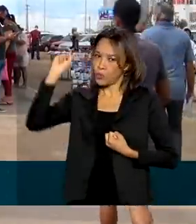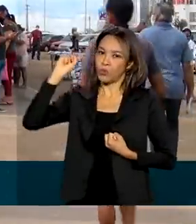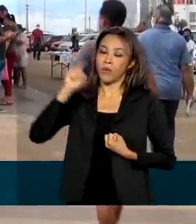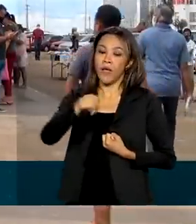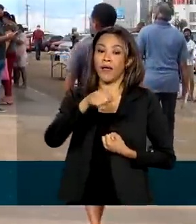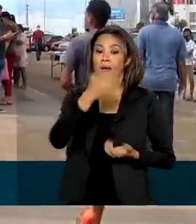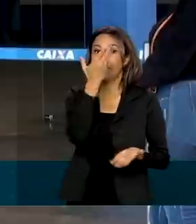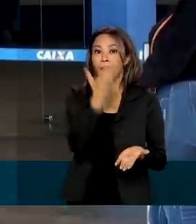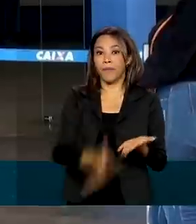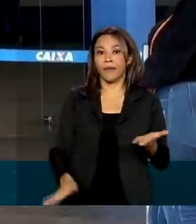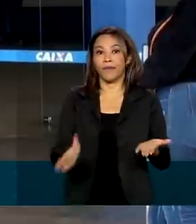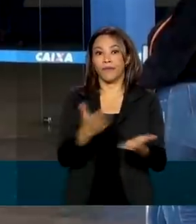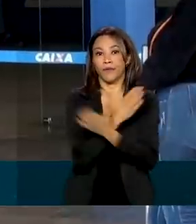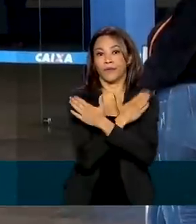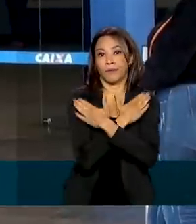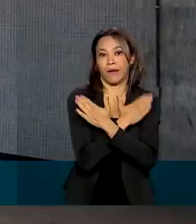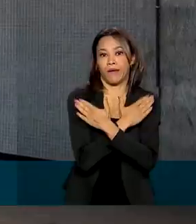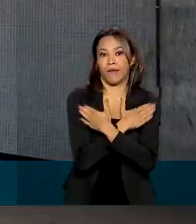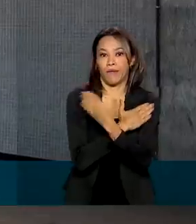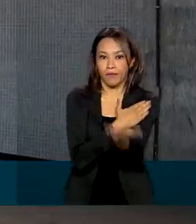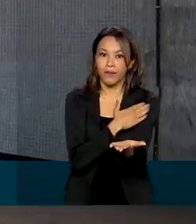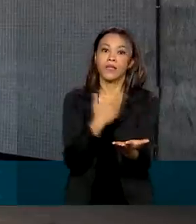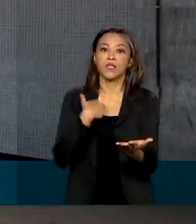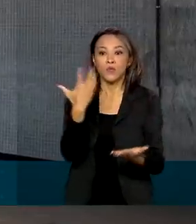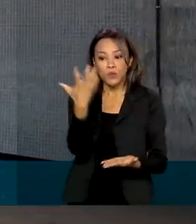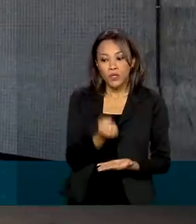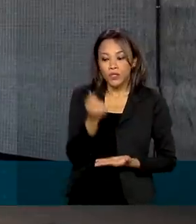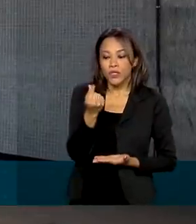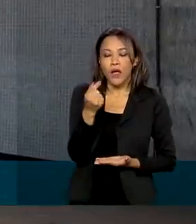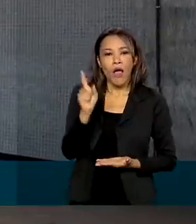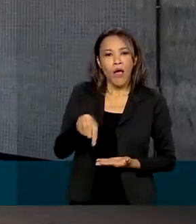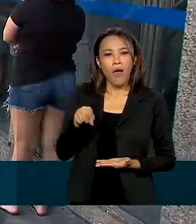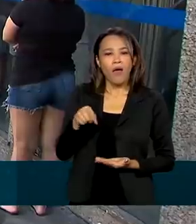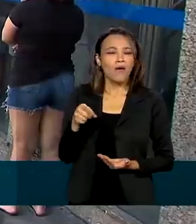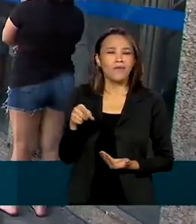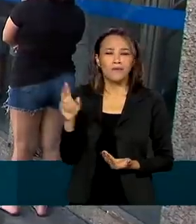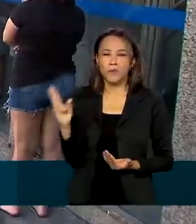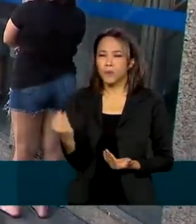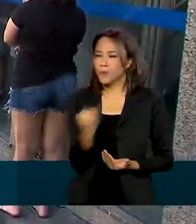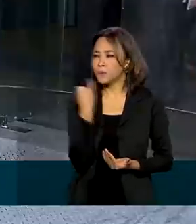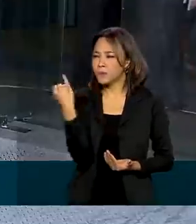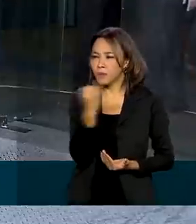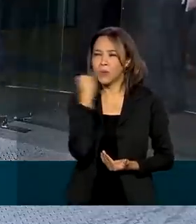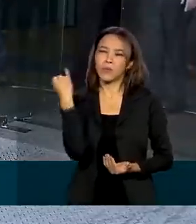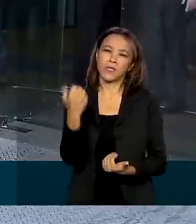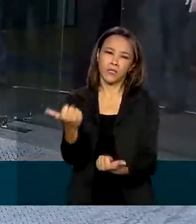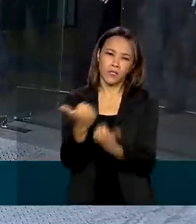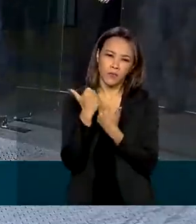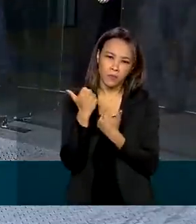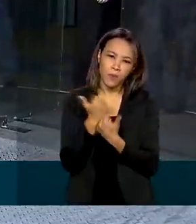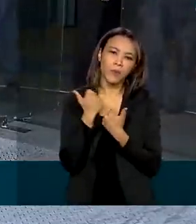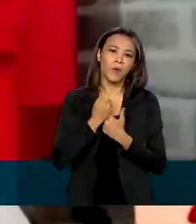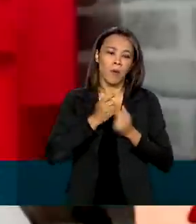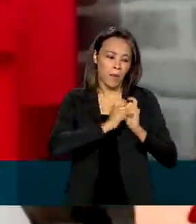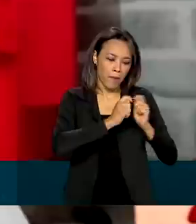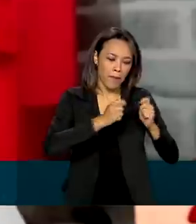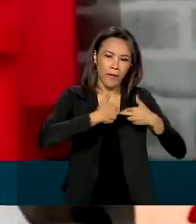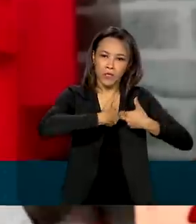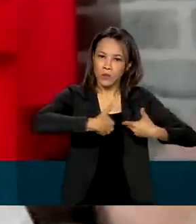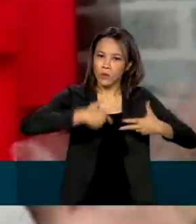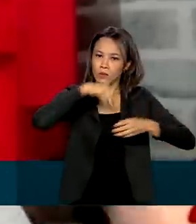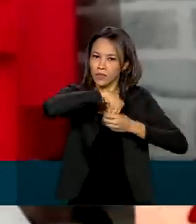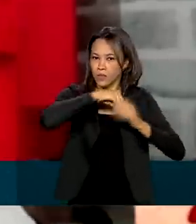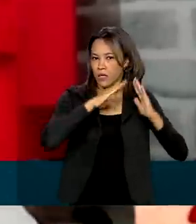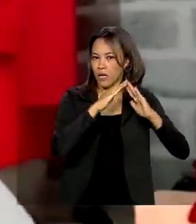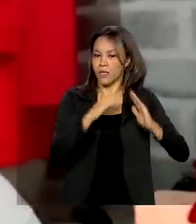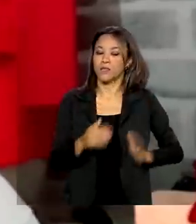emprego com a pandemia e conta que o dinheiro recebido foi uma ajuda fundamental nas necessidades básicas em casa. Recebi